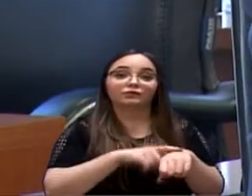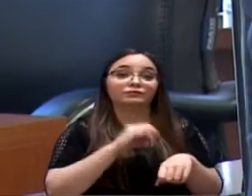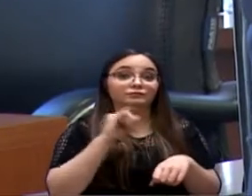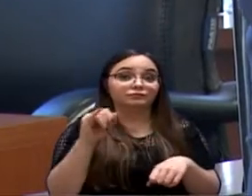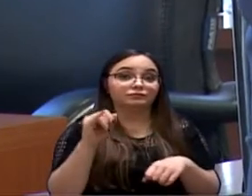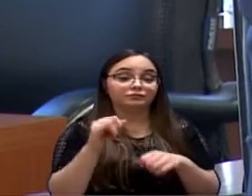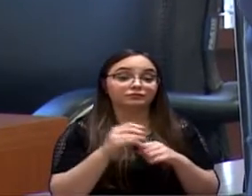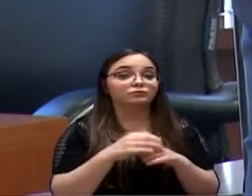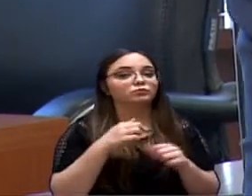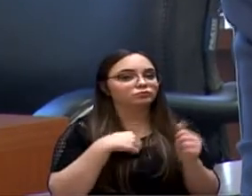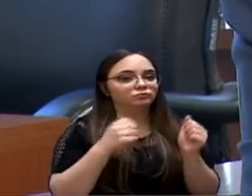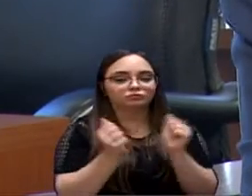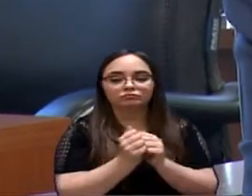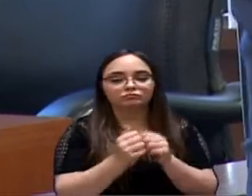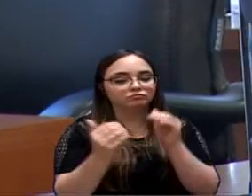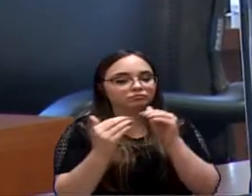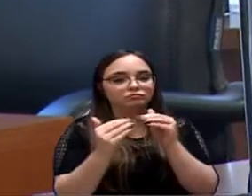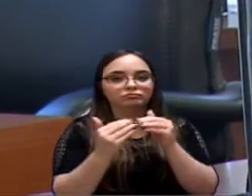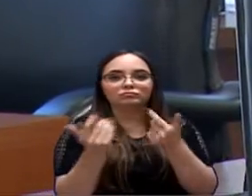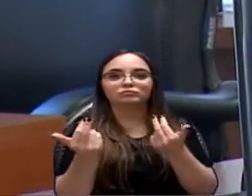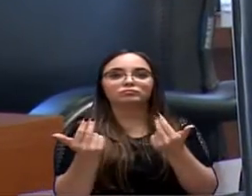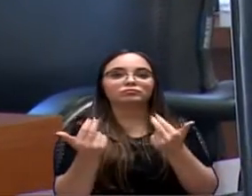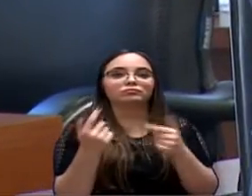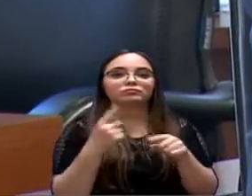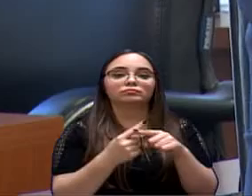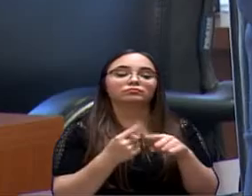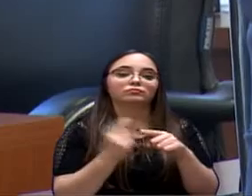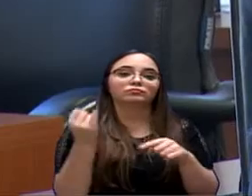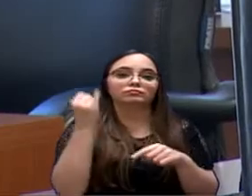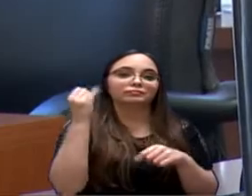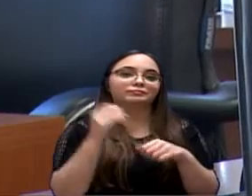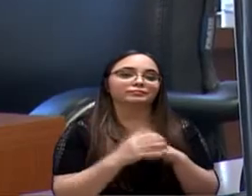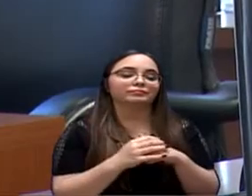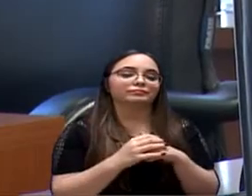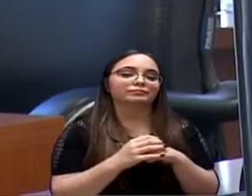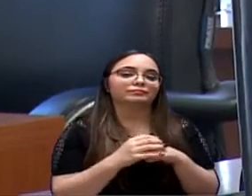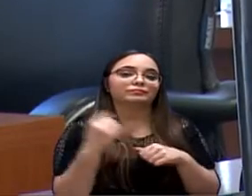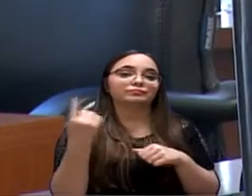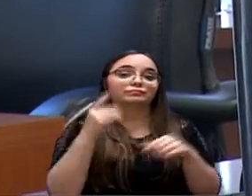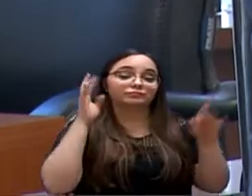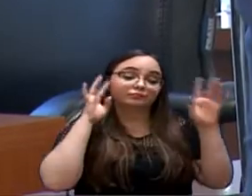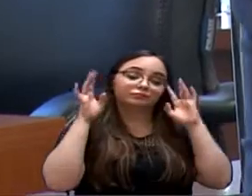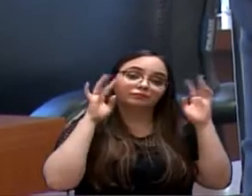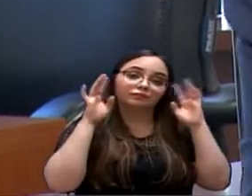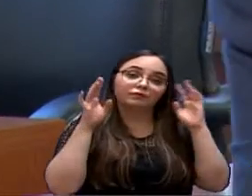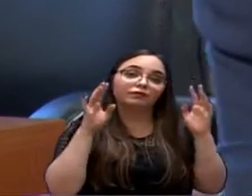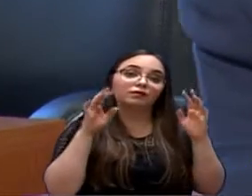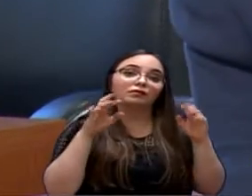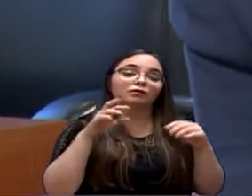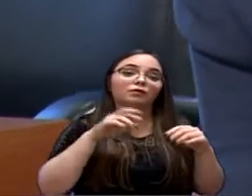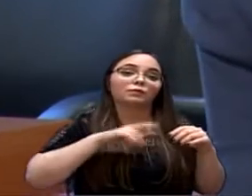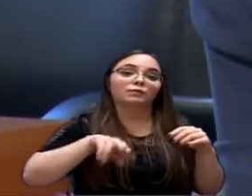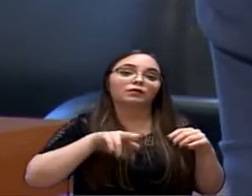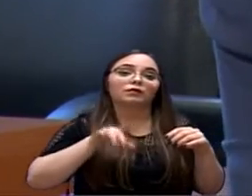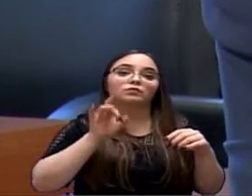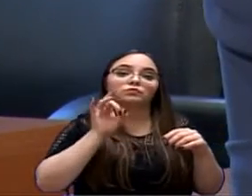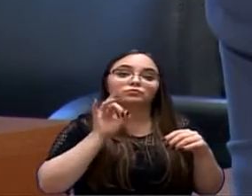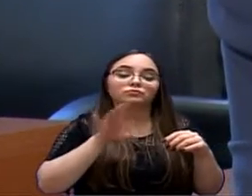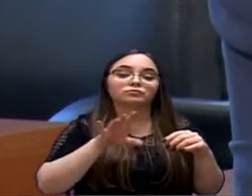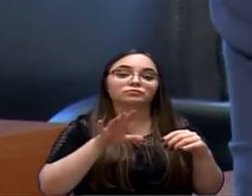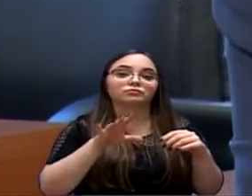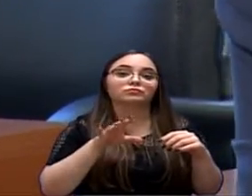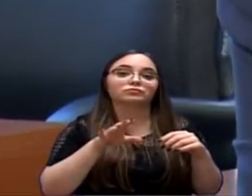Nenê, vereador, estou junto com você nesse projeto. É muito importante nós pensarmos que não é só trazer o